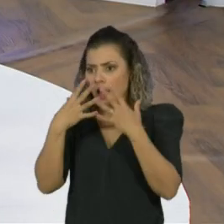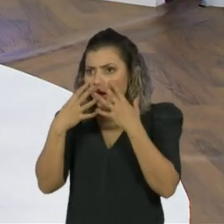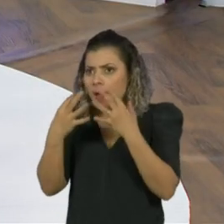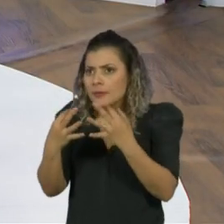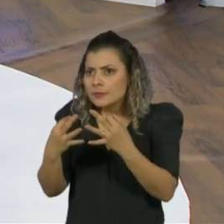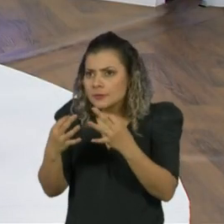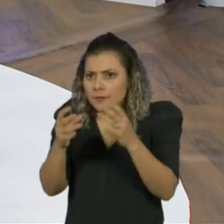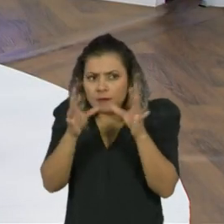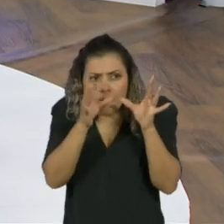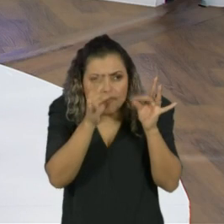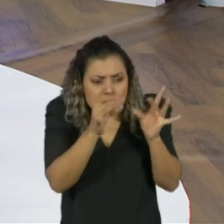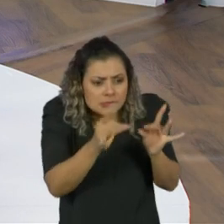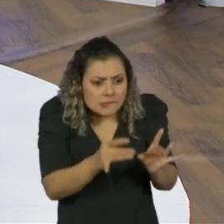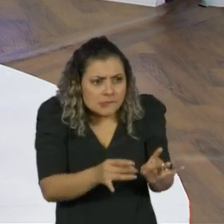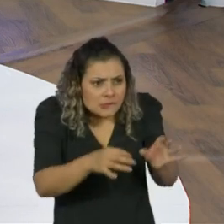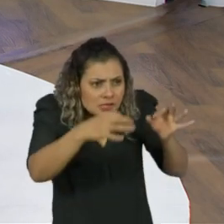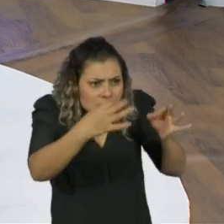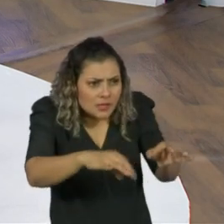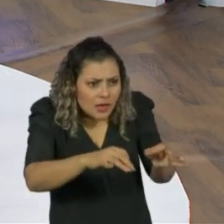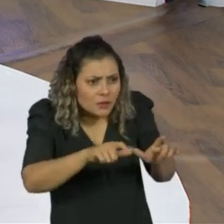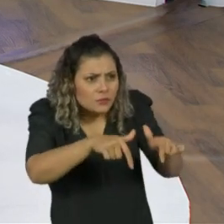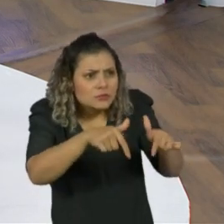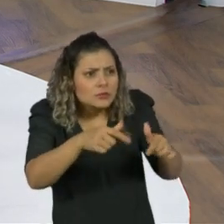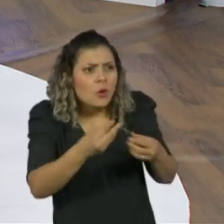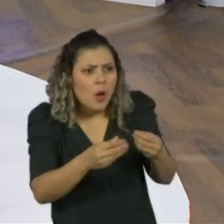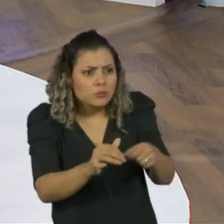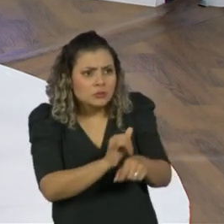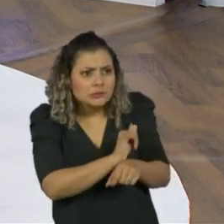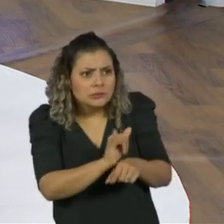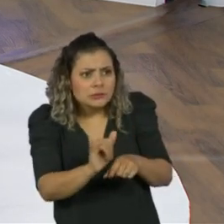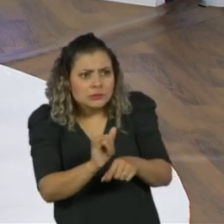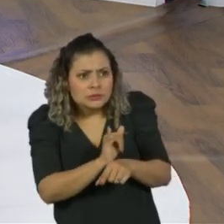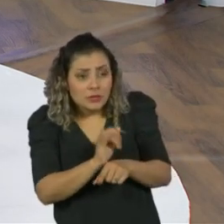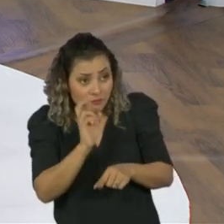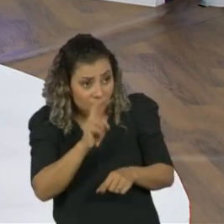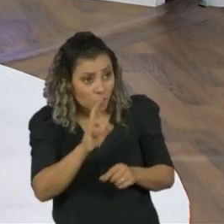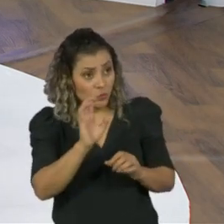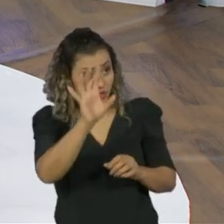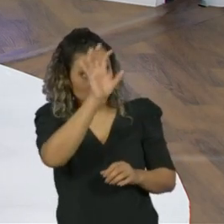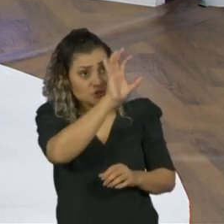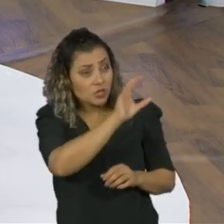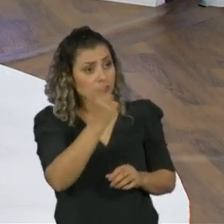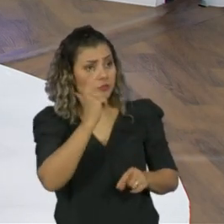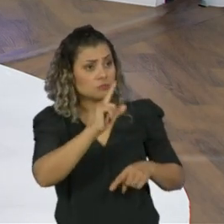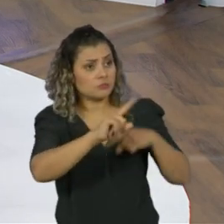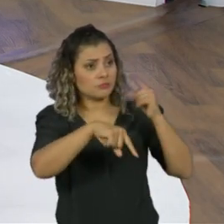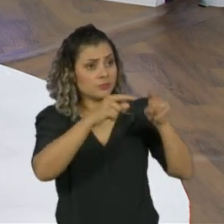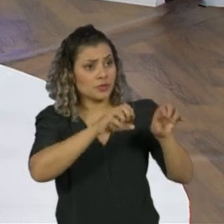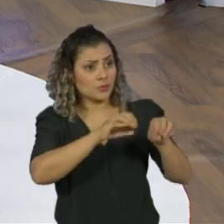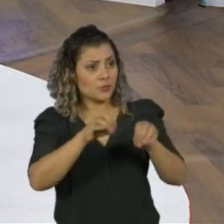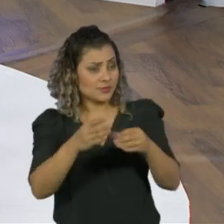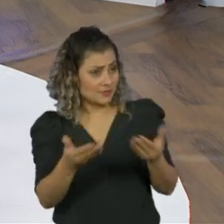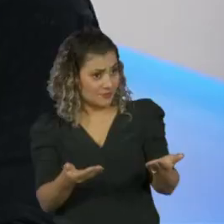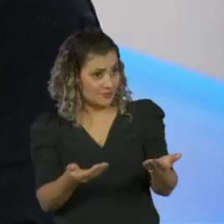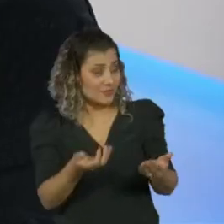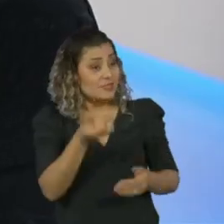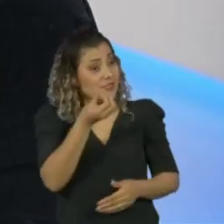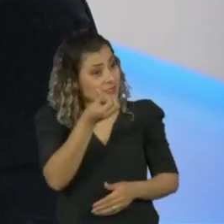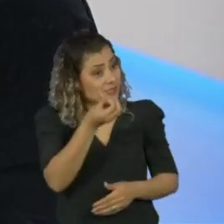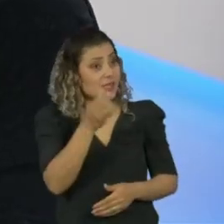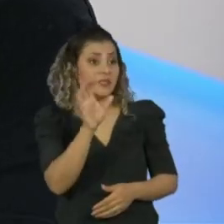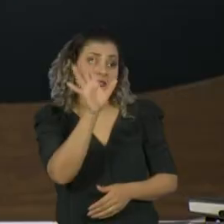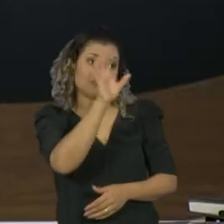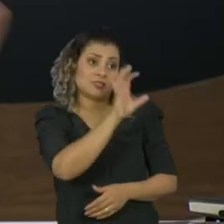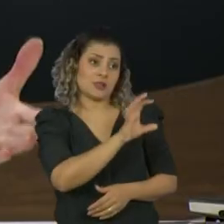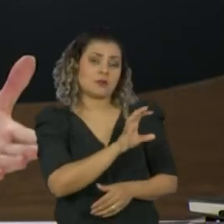no que dá certo? Esses estados que eu falei, estão indo muito bem em educação. São seis estados que